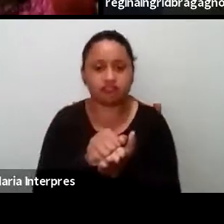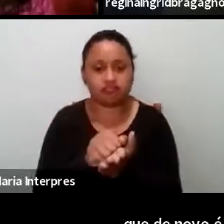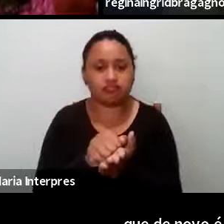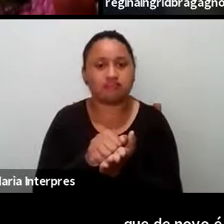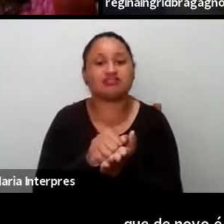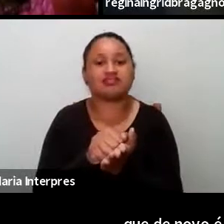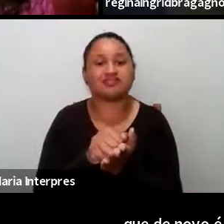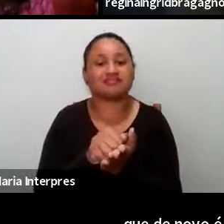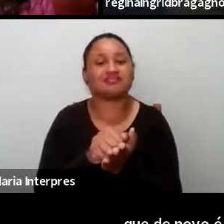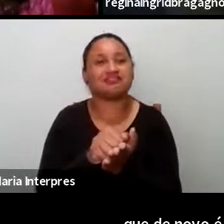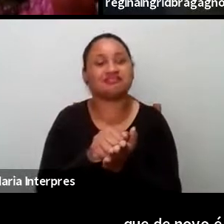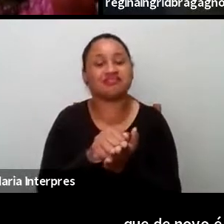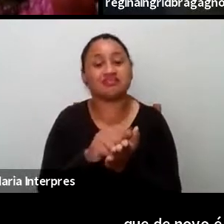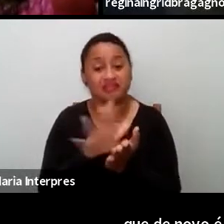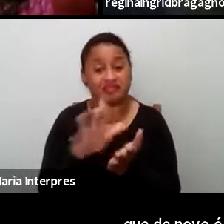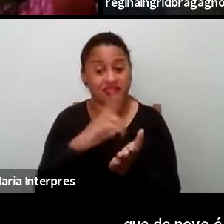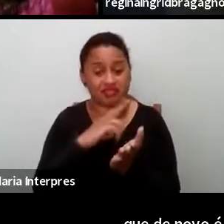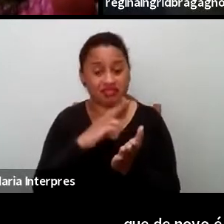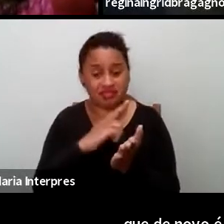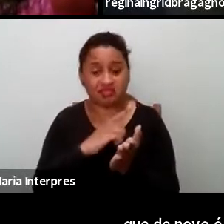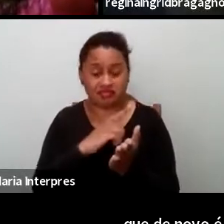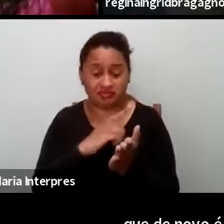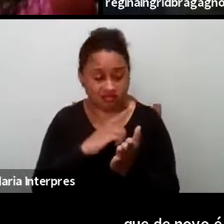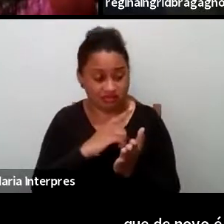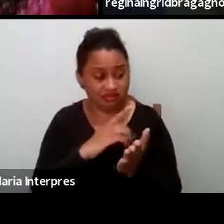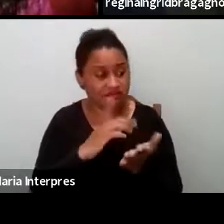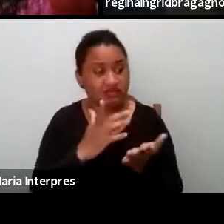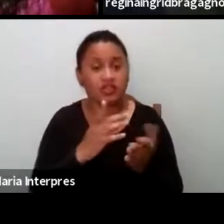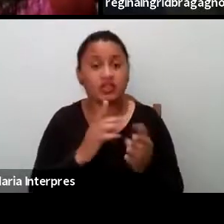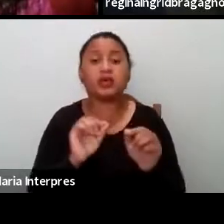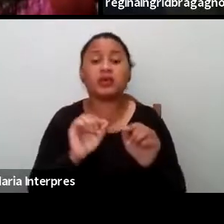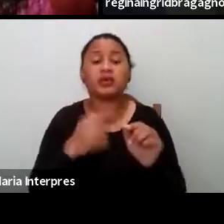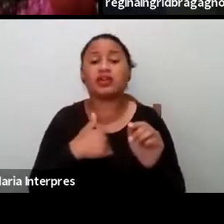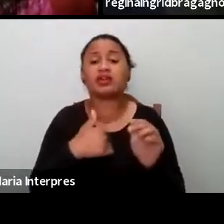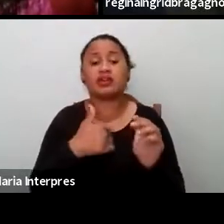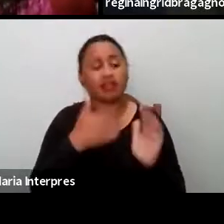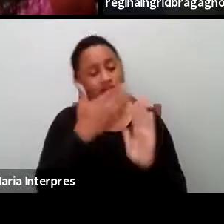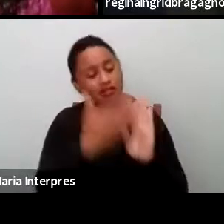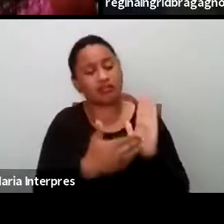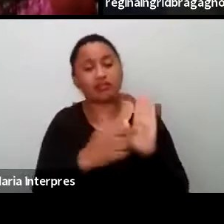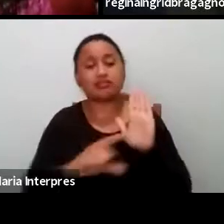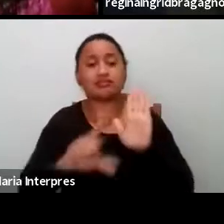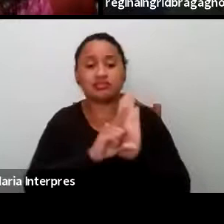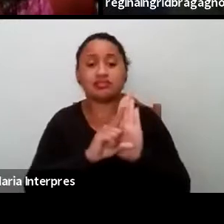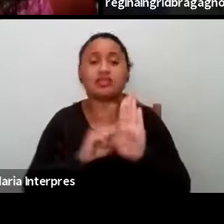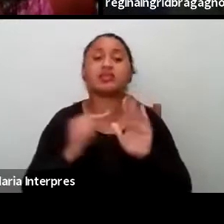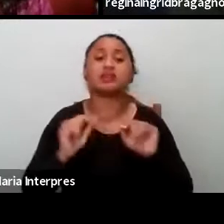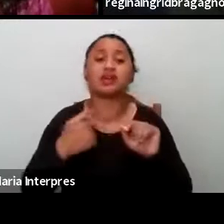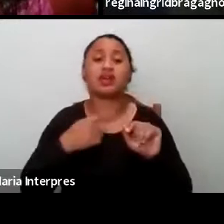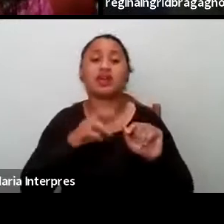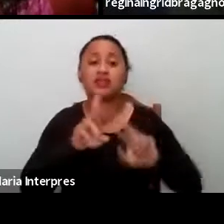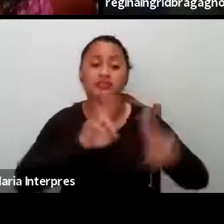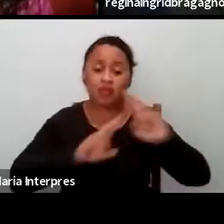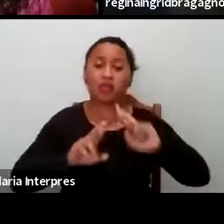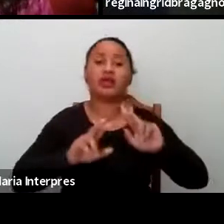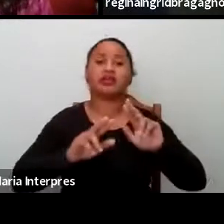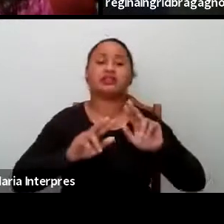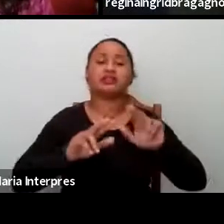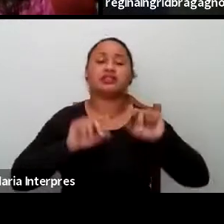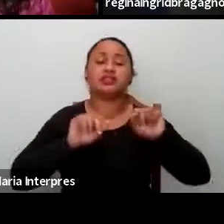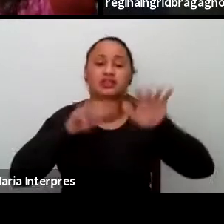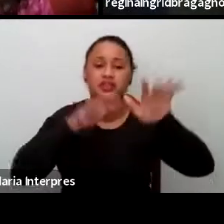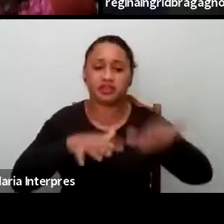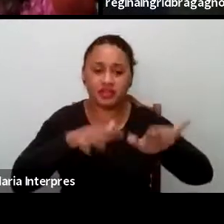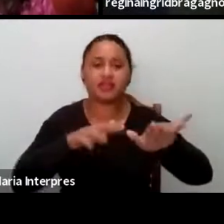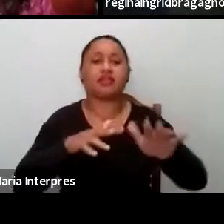que ela trabalha com a letra, né, o que foi pro texto da lei, resultado da militância, resultado da luta, de um grupo, não é de